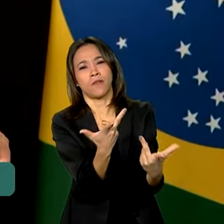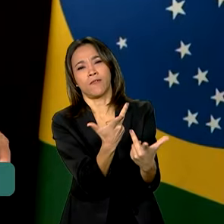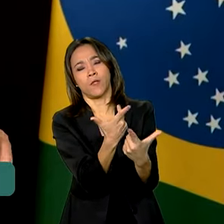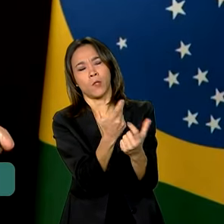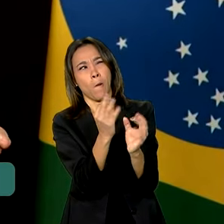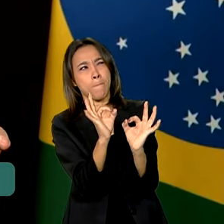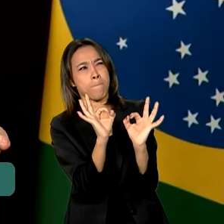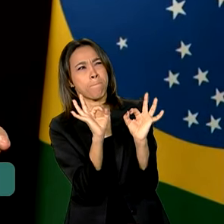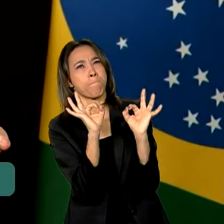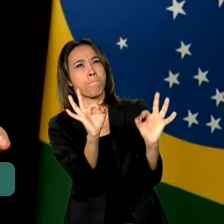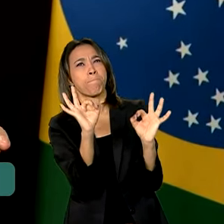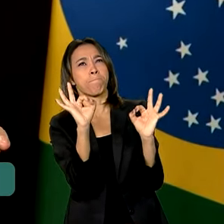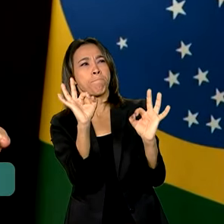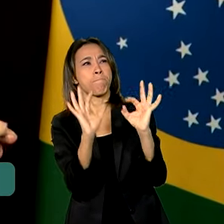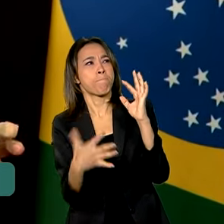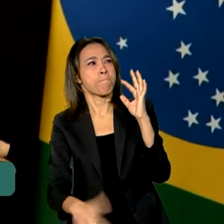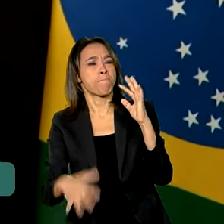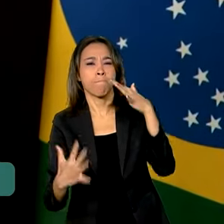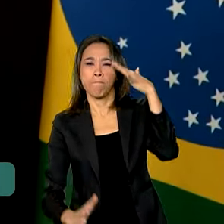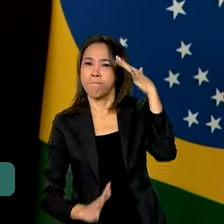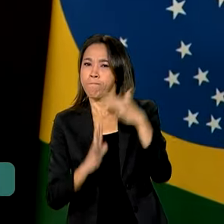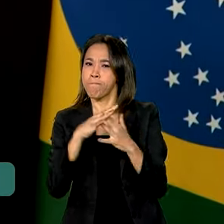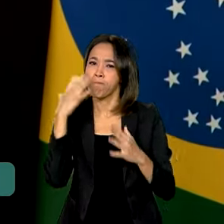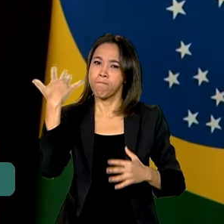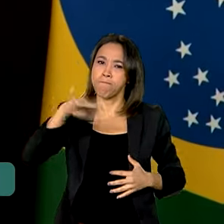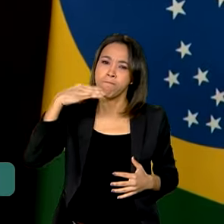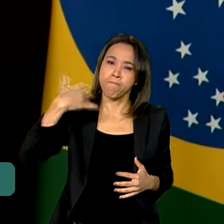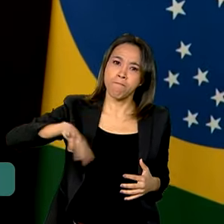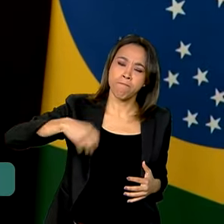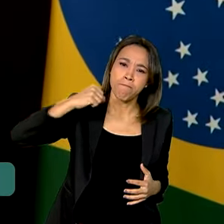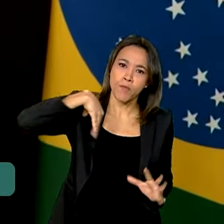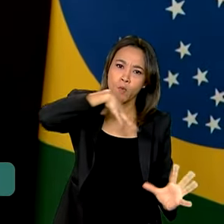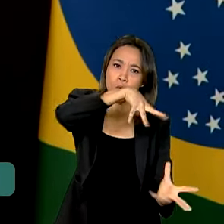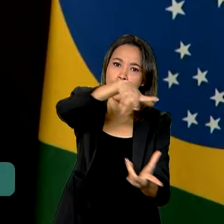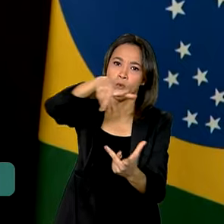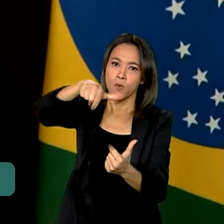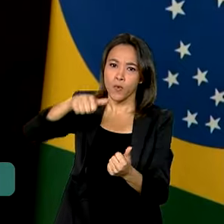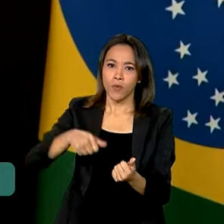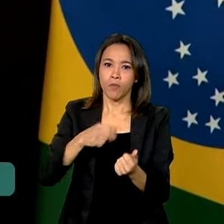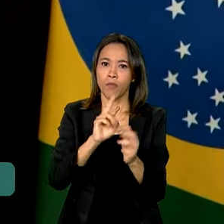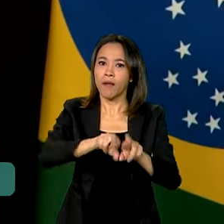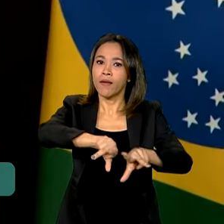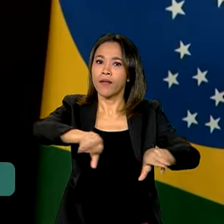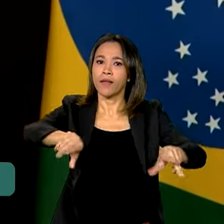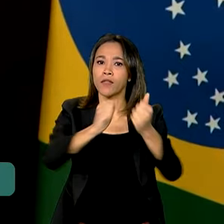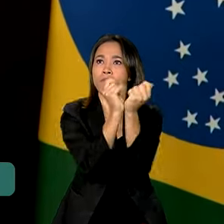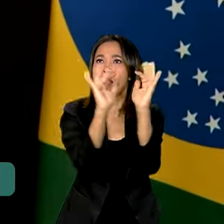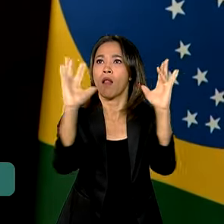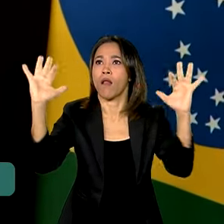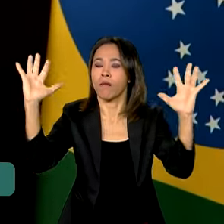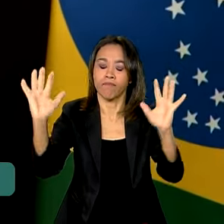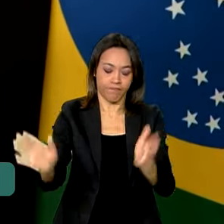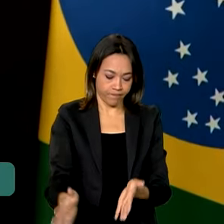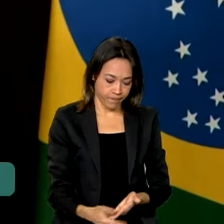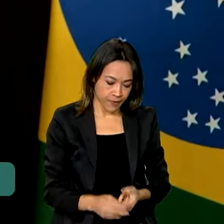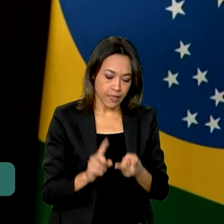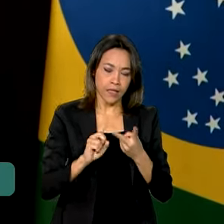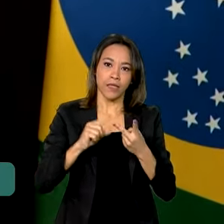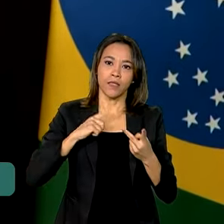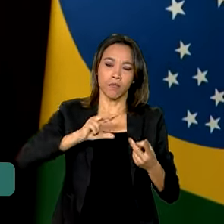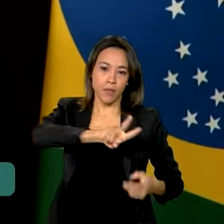uma das grandes riquezas do planeta Terra que sobra, que é a nossa biodiversidade. Temos na transição